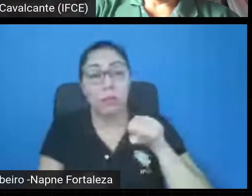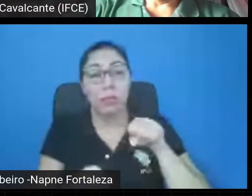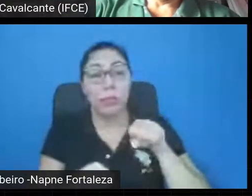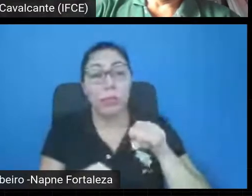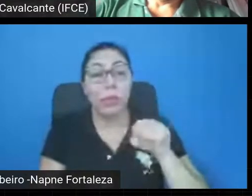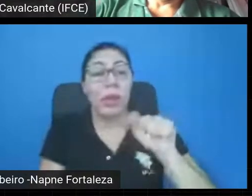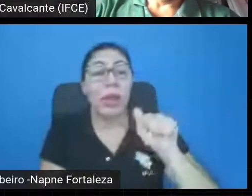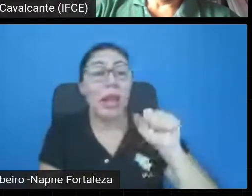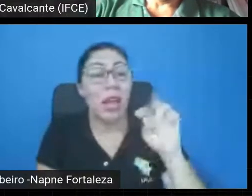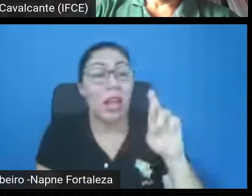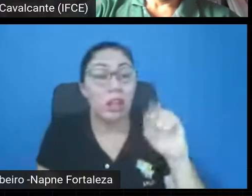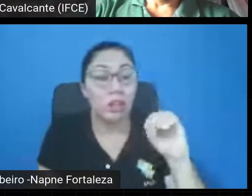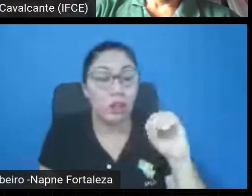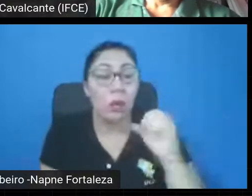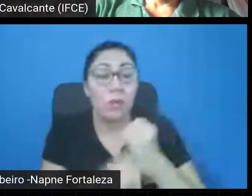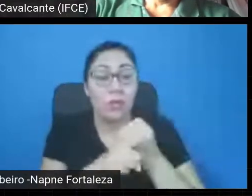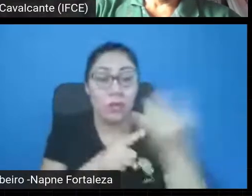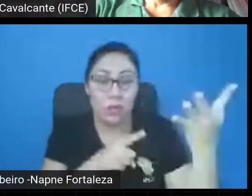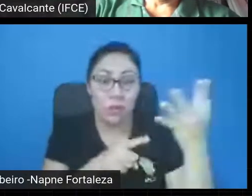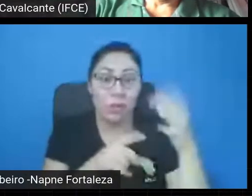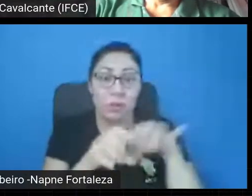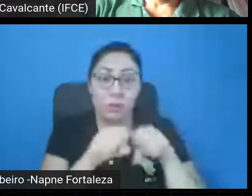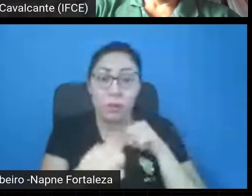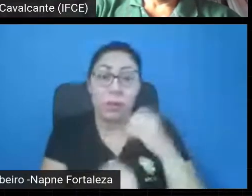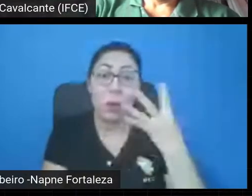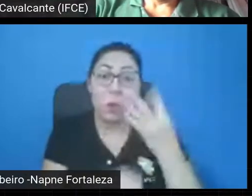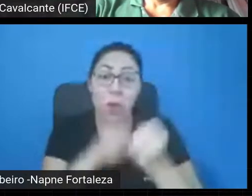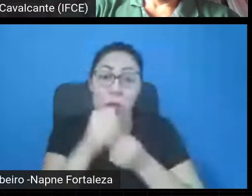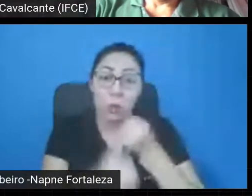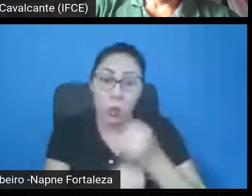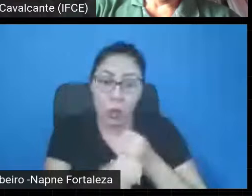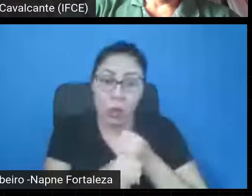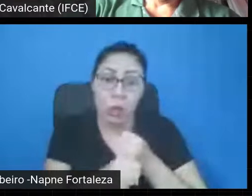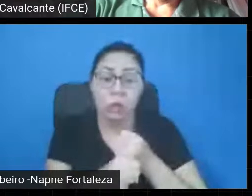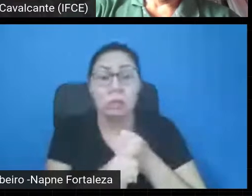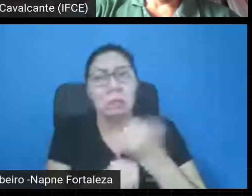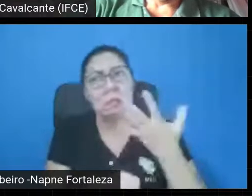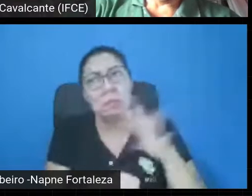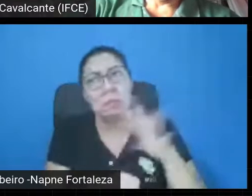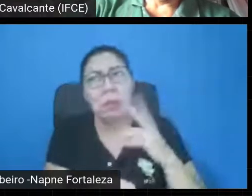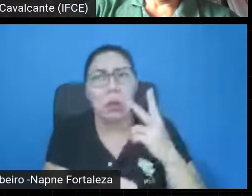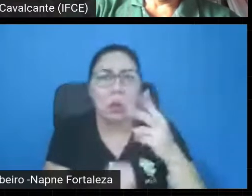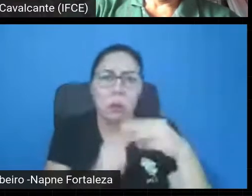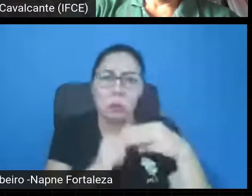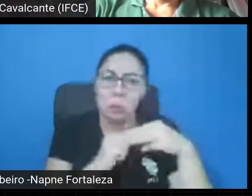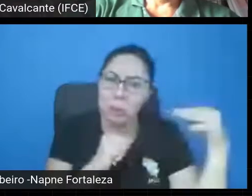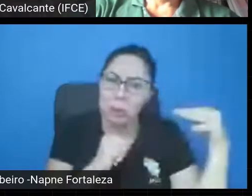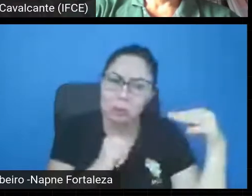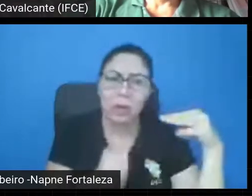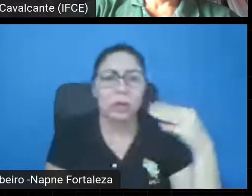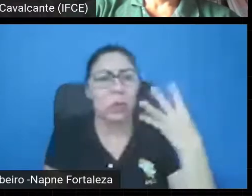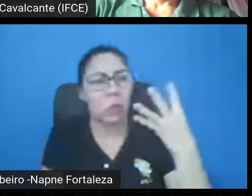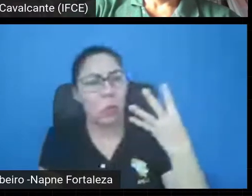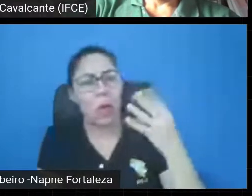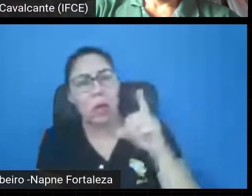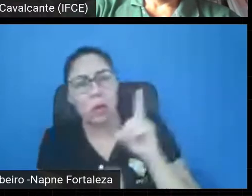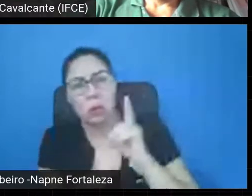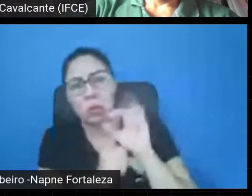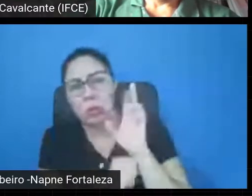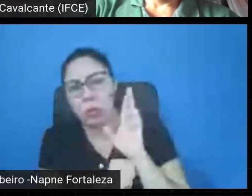digamos, você vai fazer quatro anos de universidade, digamos, dois de mestrado, mais uns quatro de doutorado,